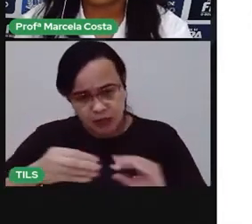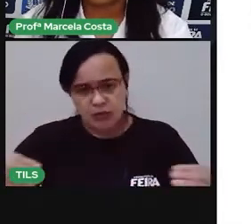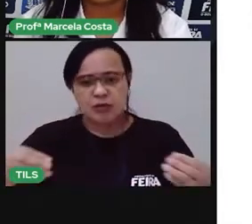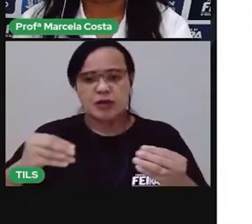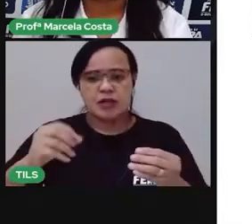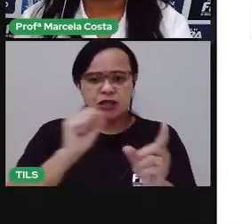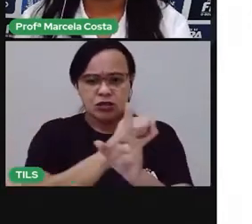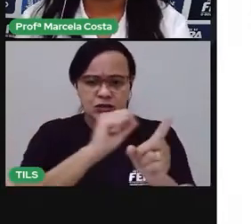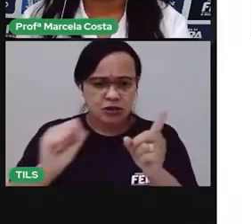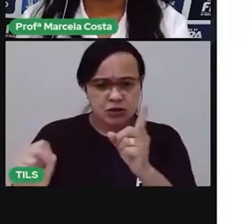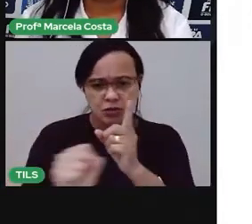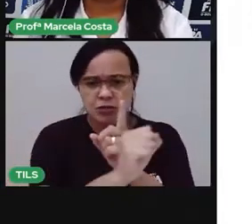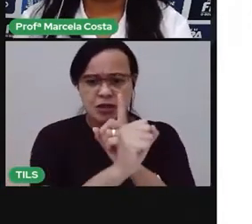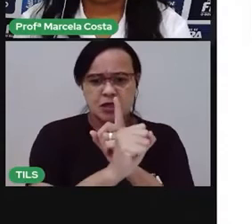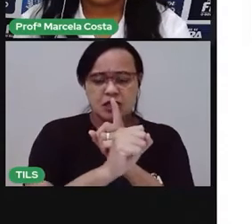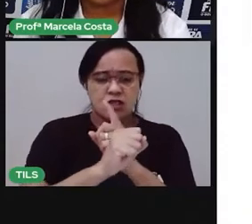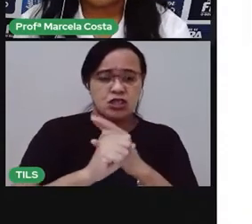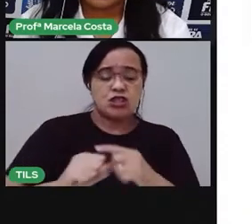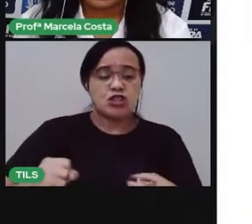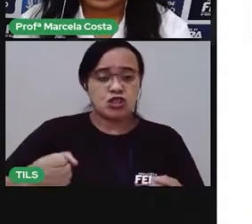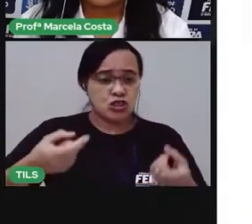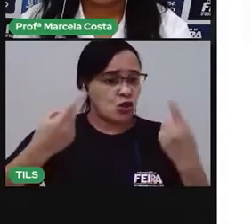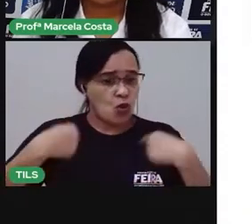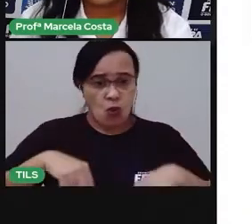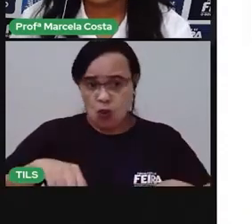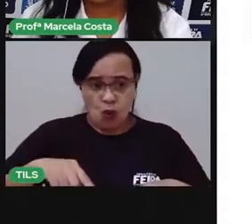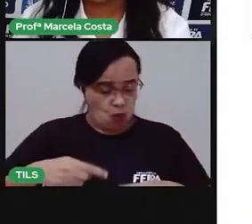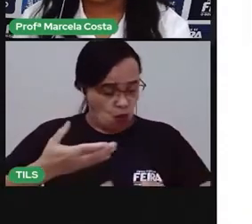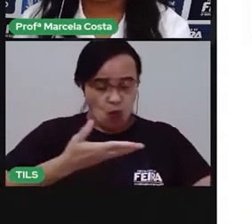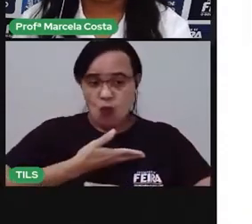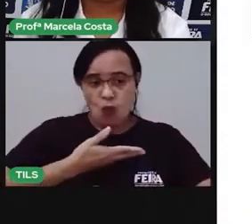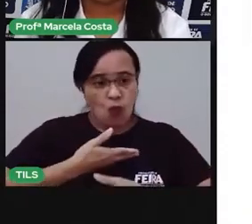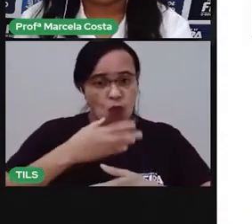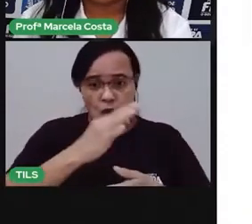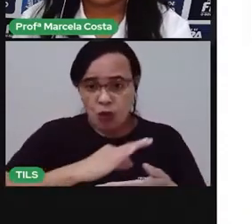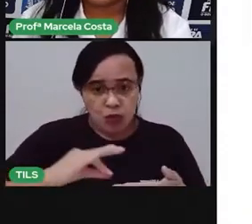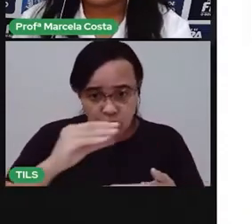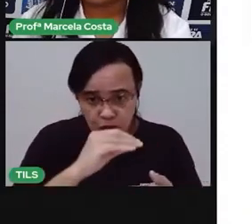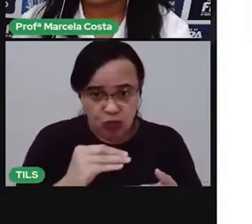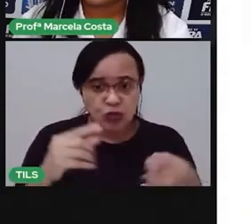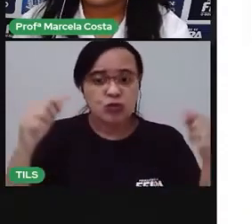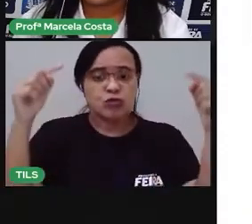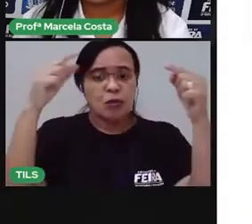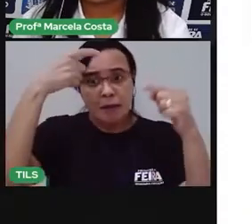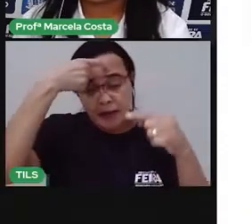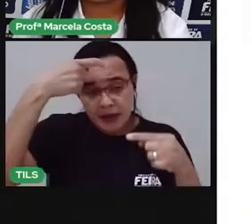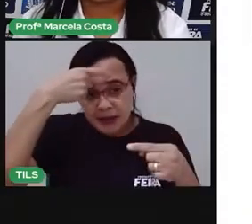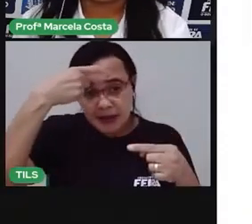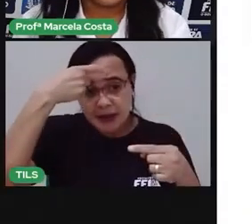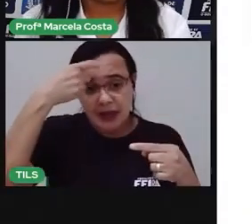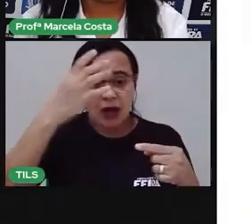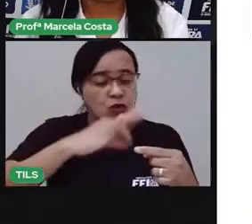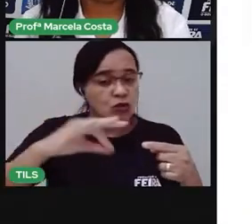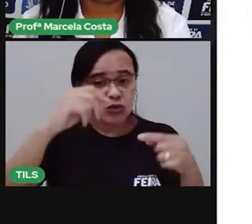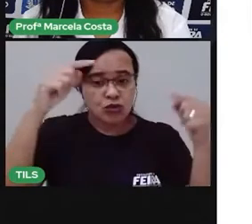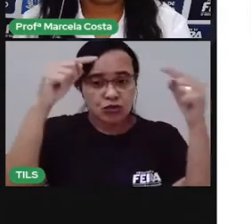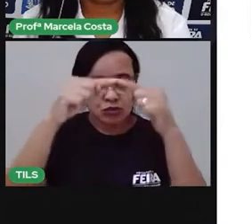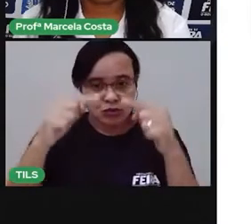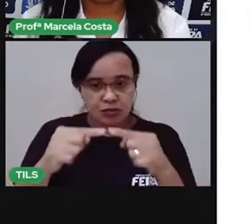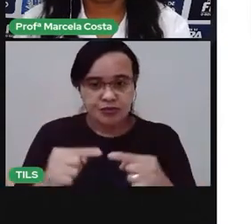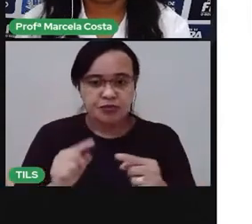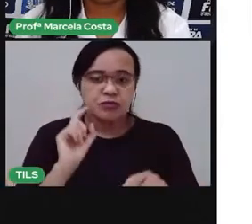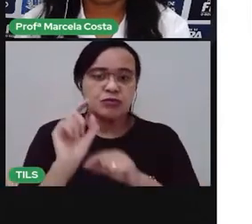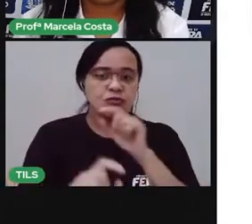pela família, pelo ambiente familiar, independente da moradia dessa criança. A gente viu